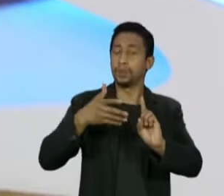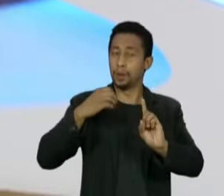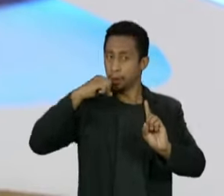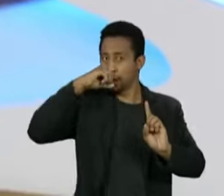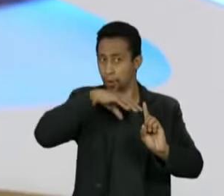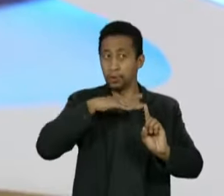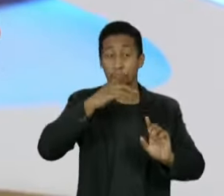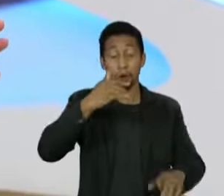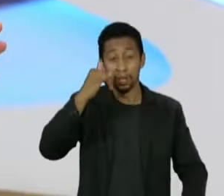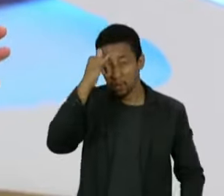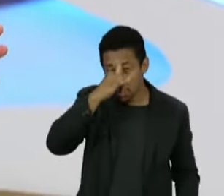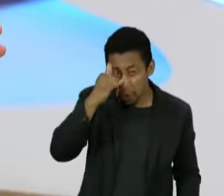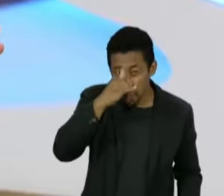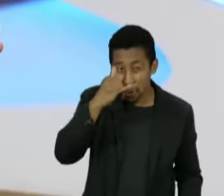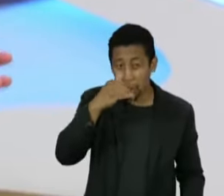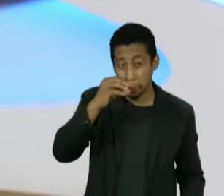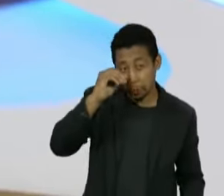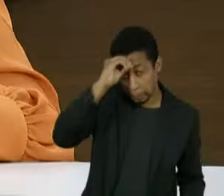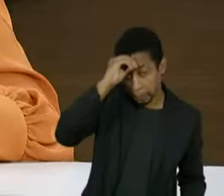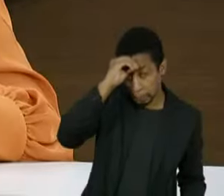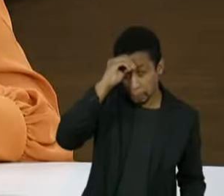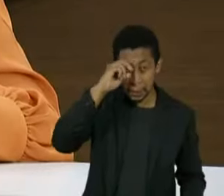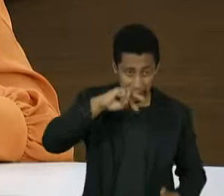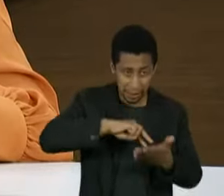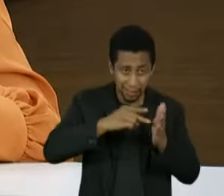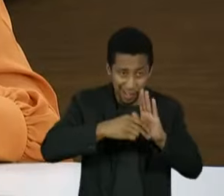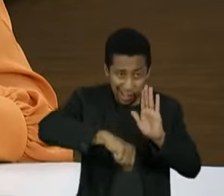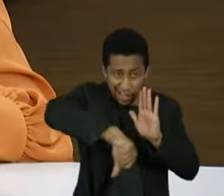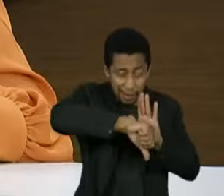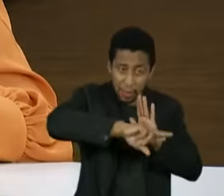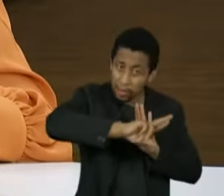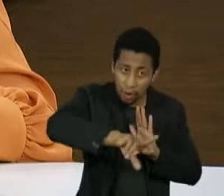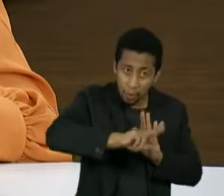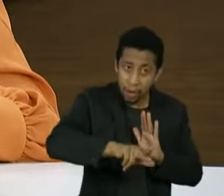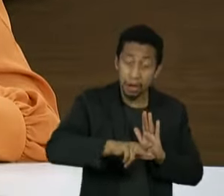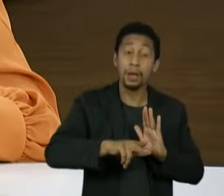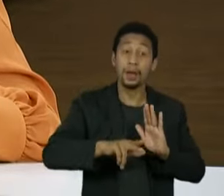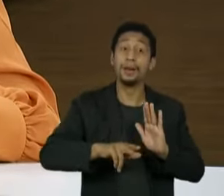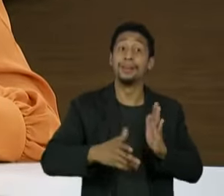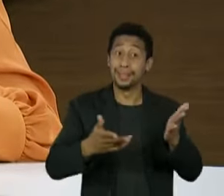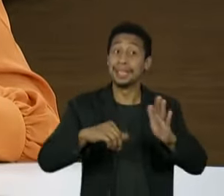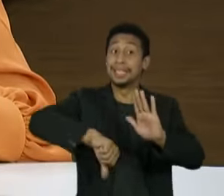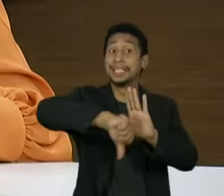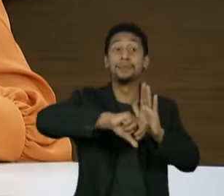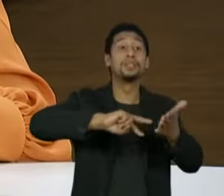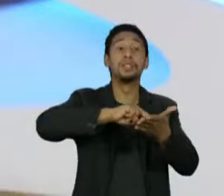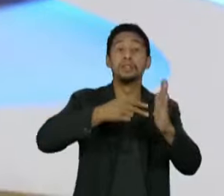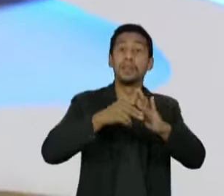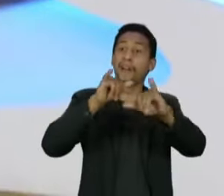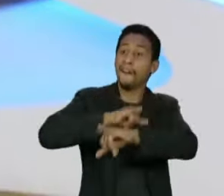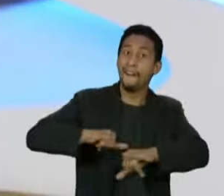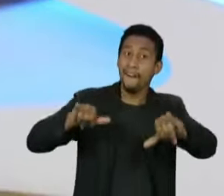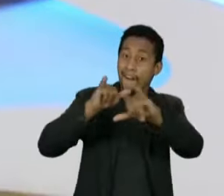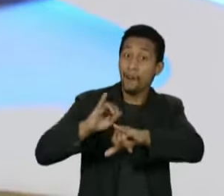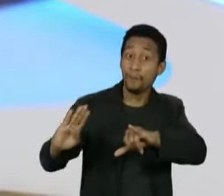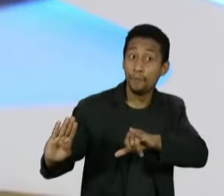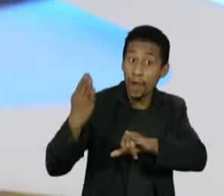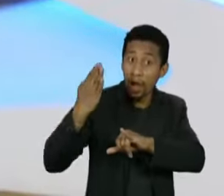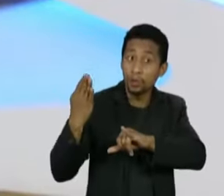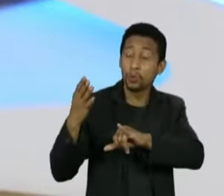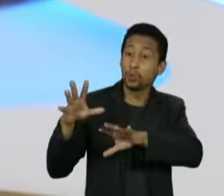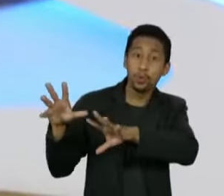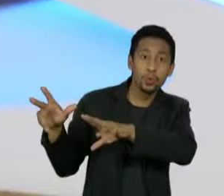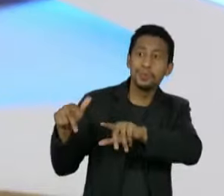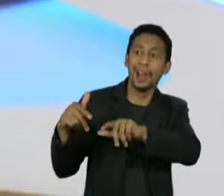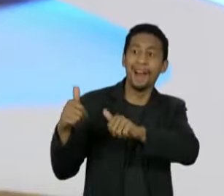idiota, ser babaca, não é crime. Crime é você fazer política pública com base nessas opiniões idiotas. Então, ali eu tenho gente como